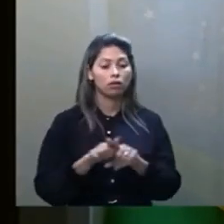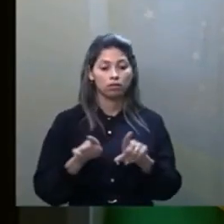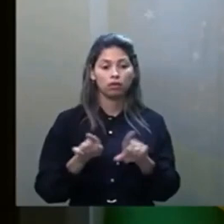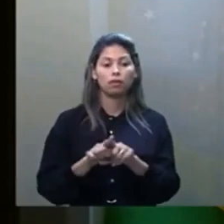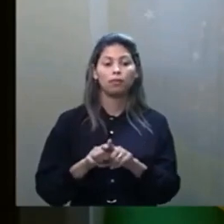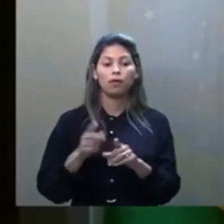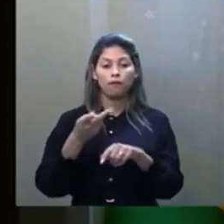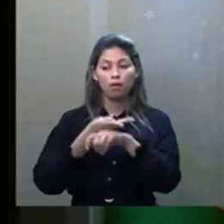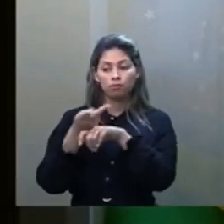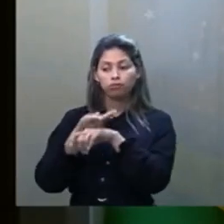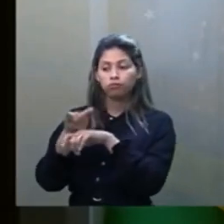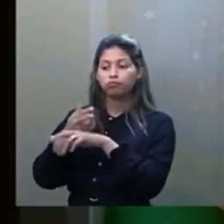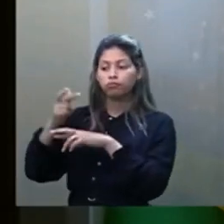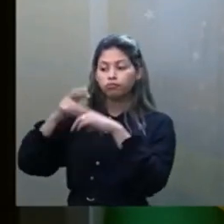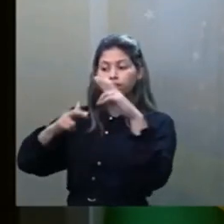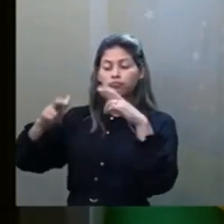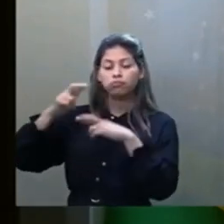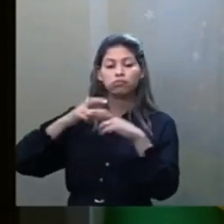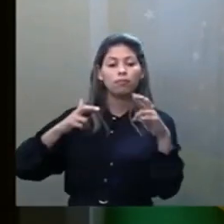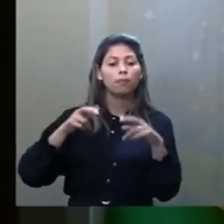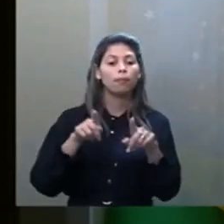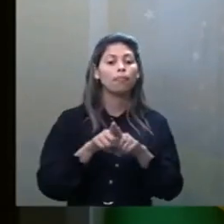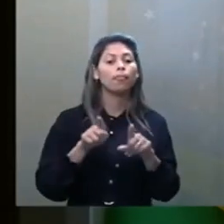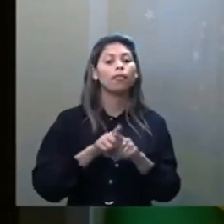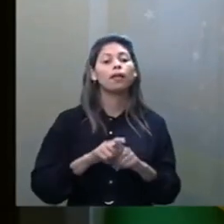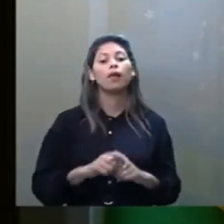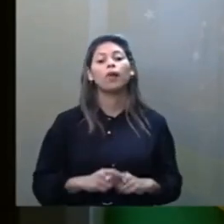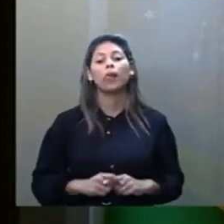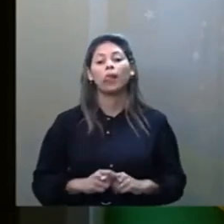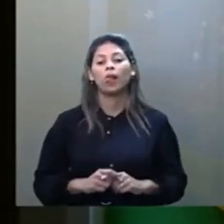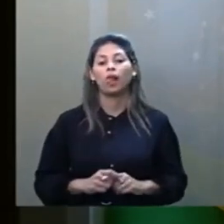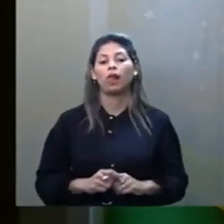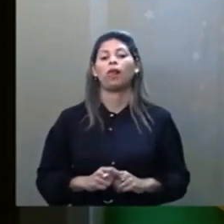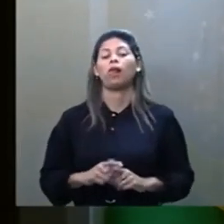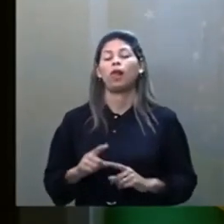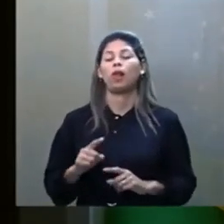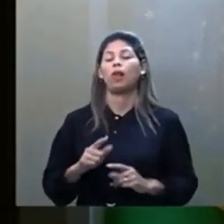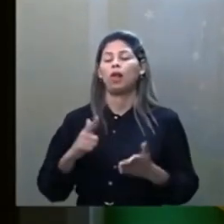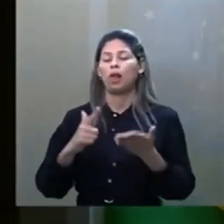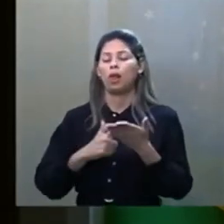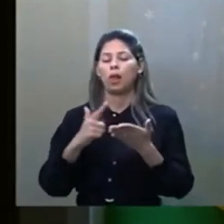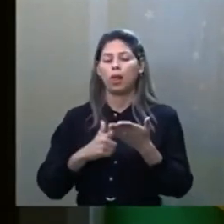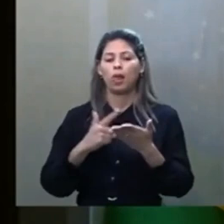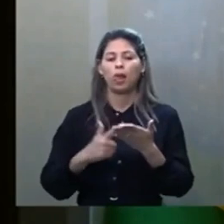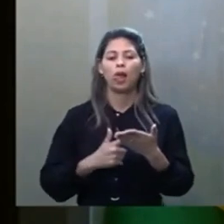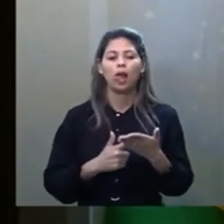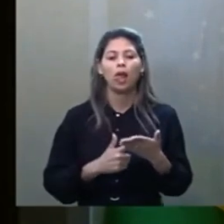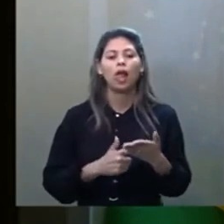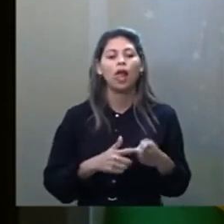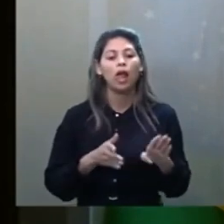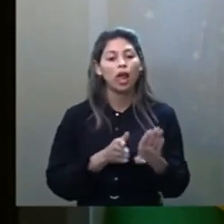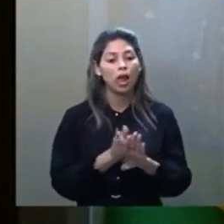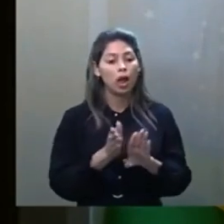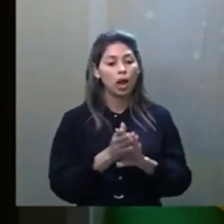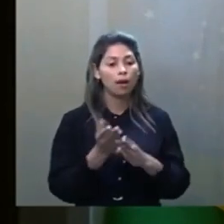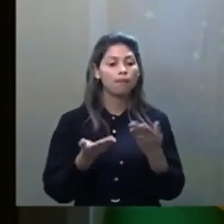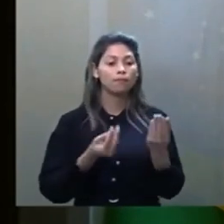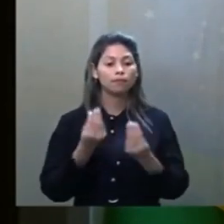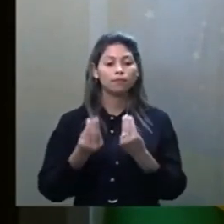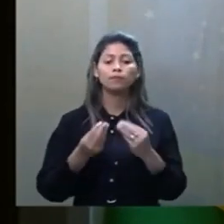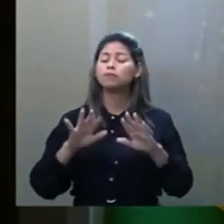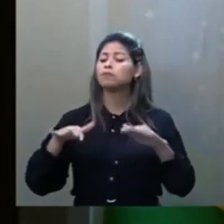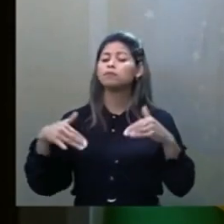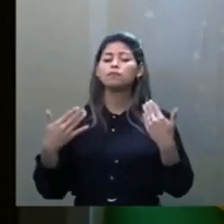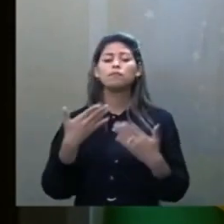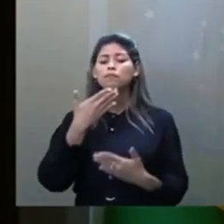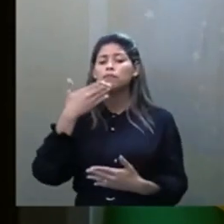investigar, certo? Lá o livro dos médiums vai ser excelente para todos nós sobre isso, não é? E quais as maiores lições de Chico?